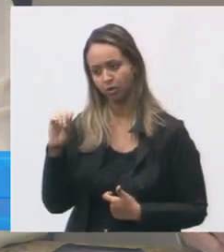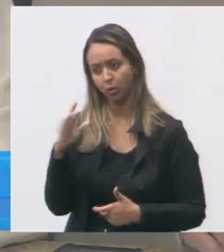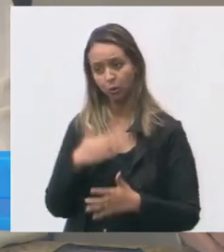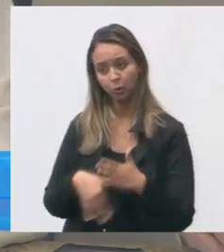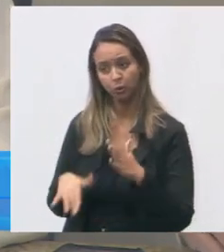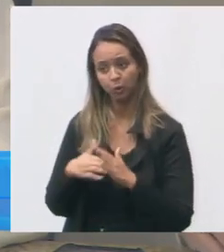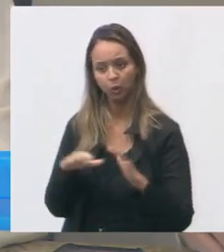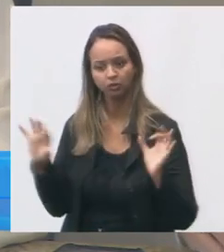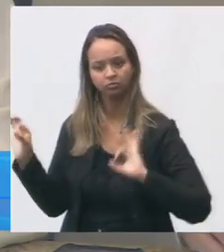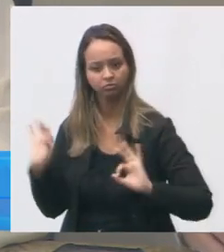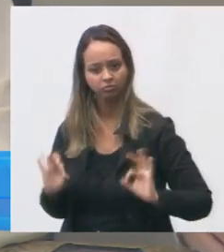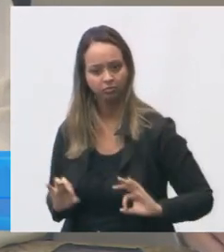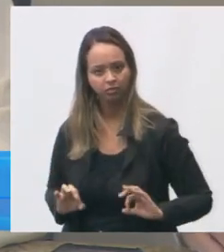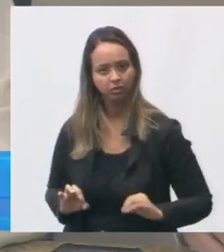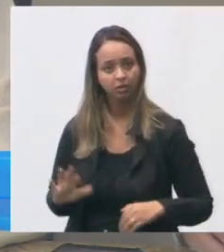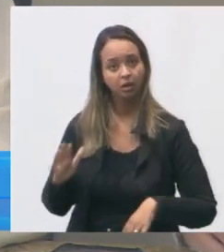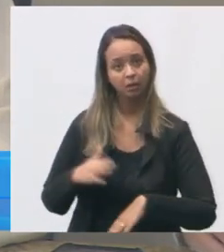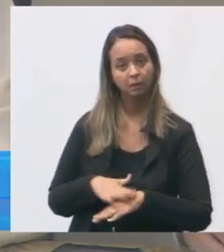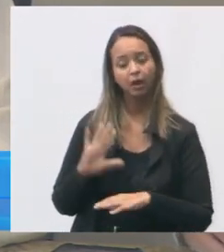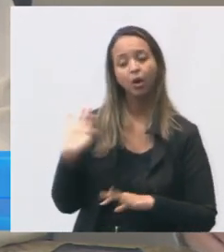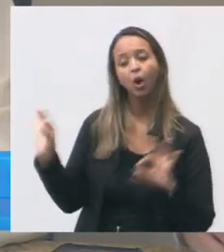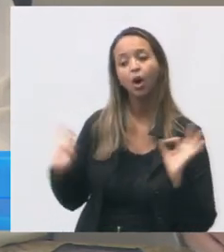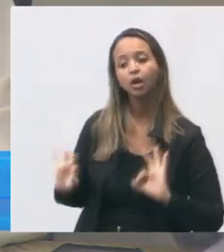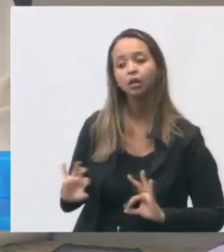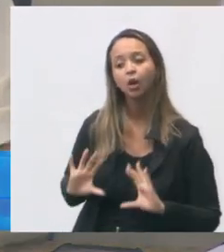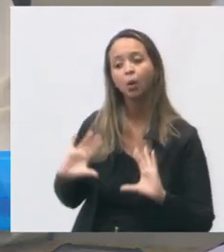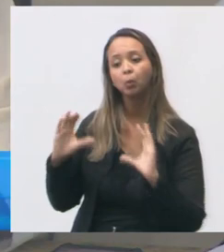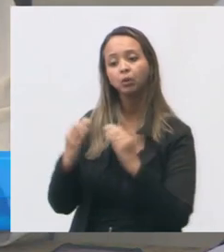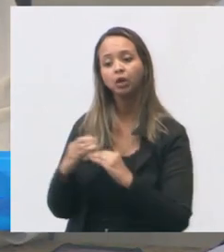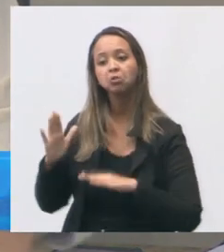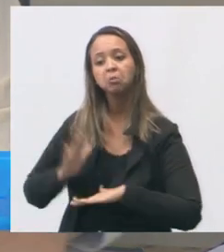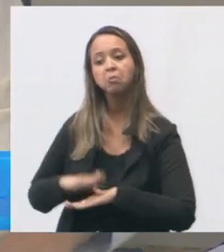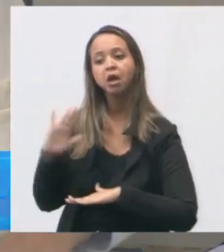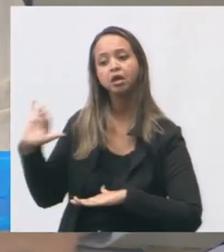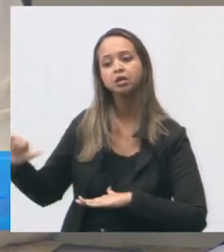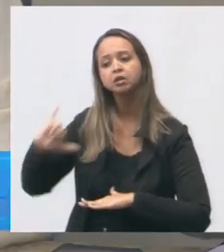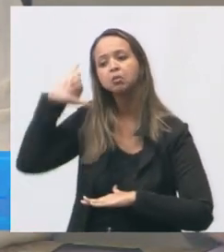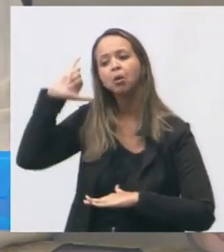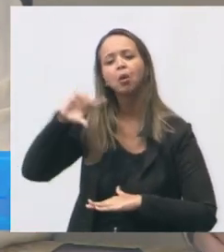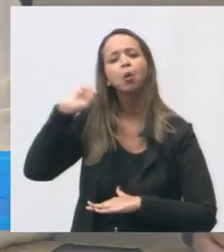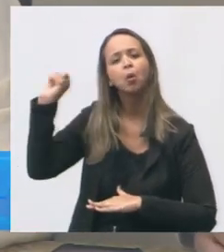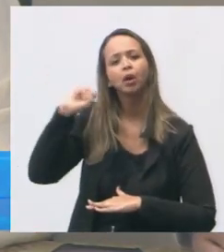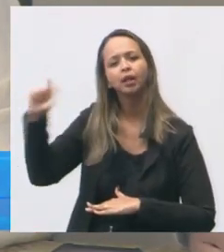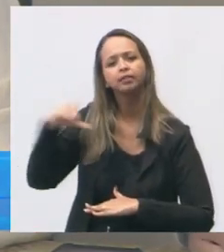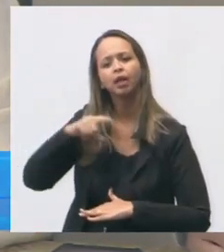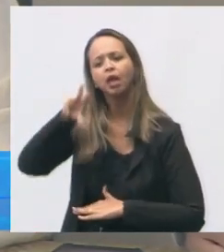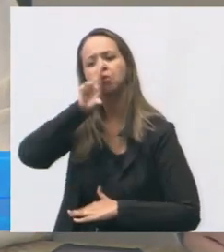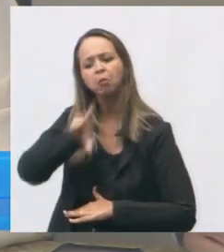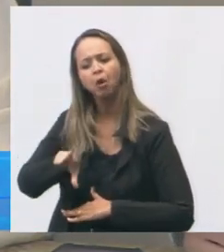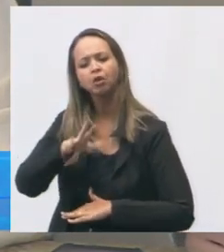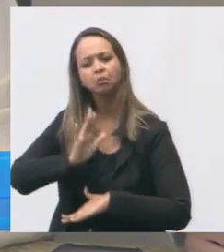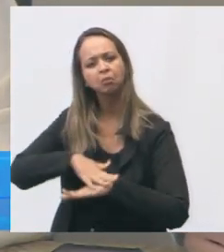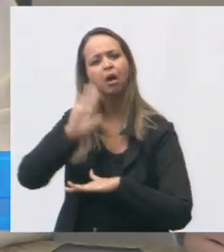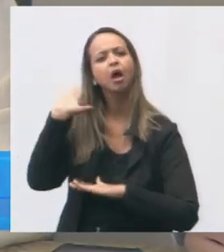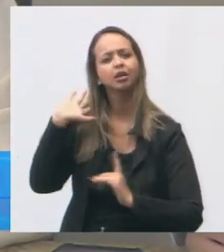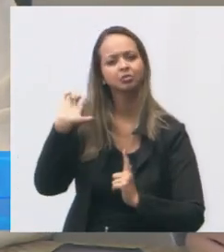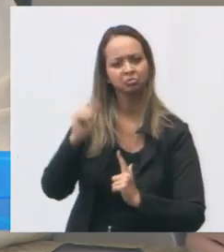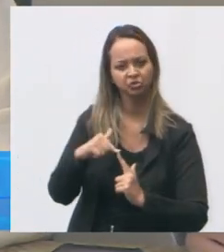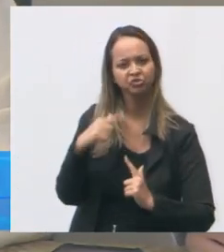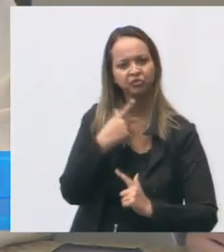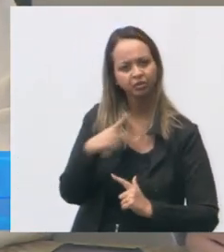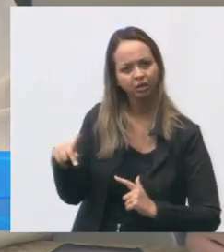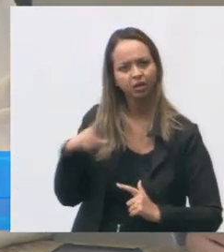organização da comunidade é o que mais importa no sentido de colher os frutos, os benefícios. Tem um ditado que o